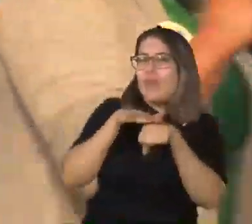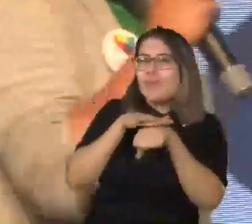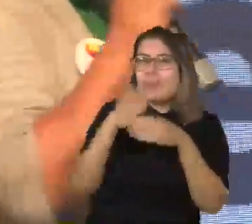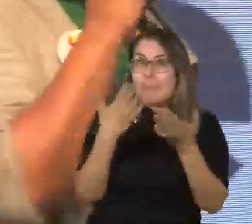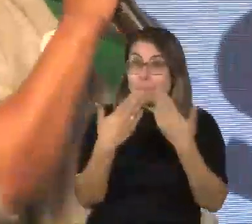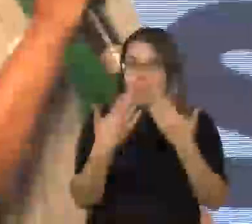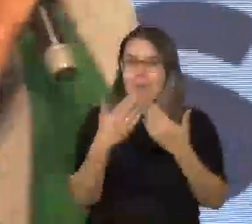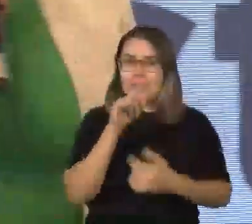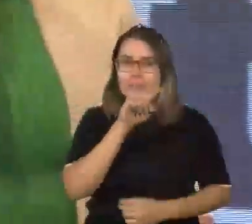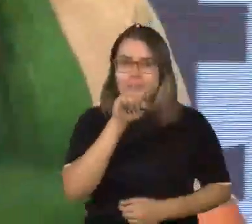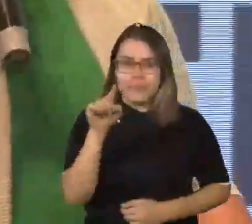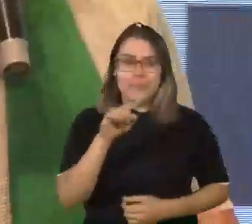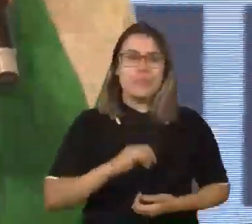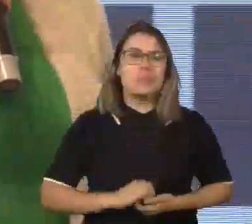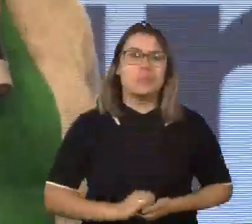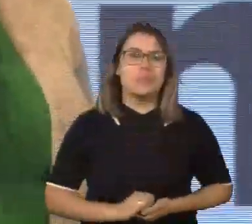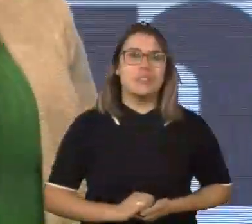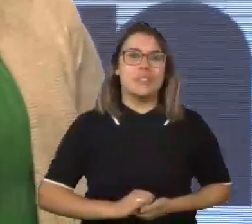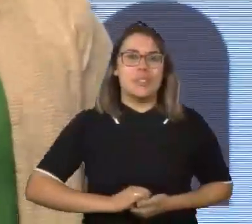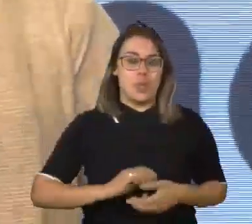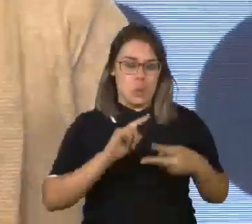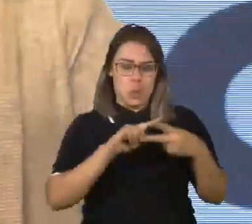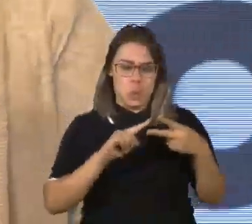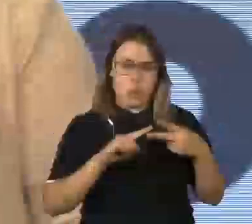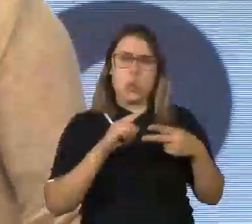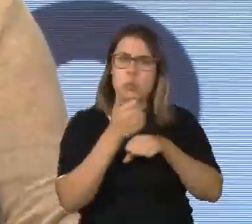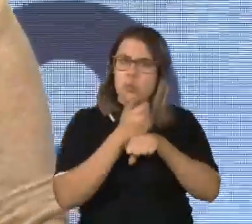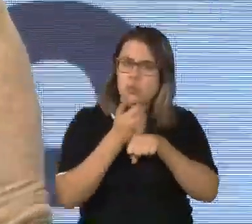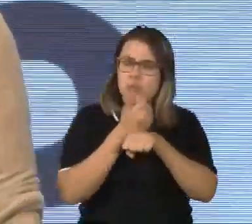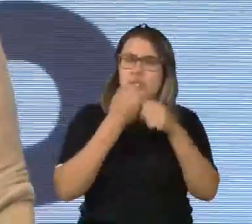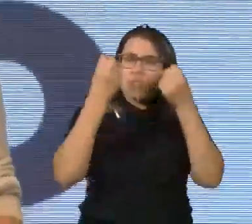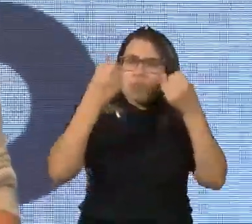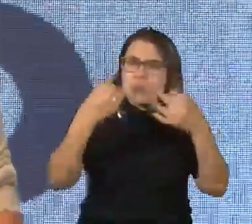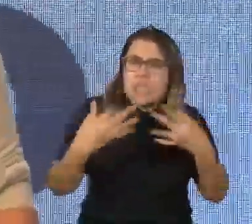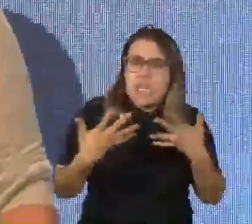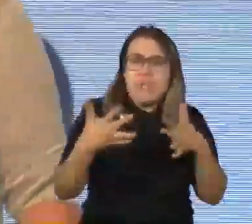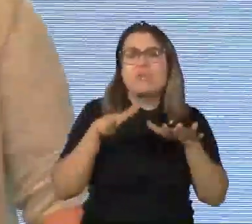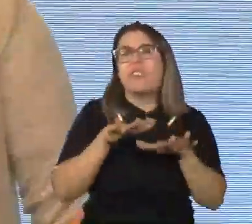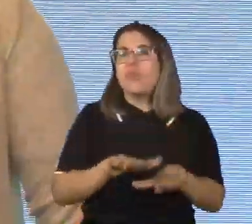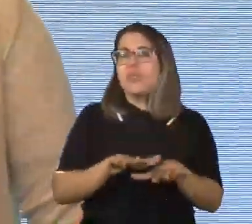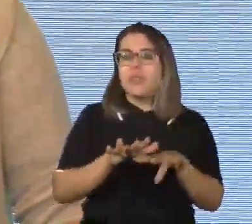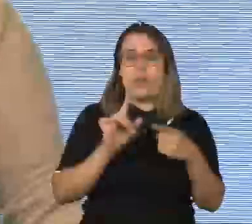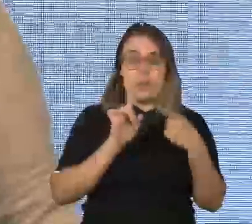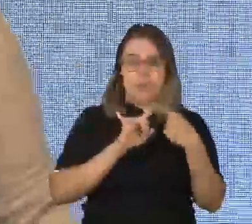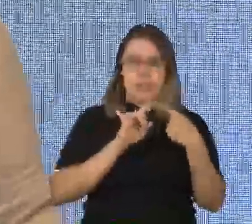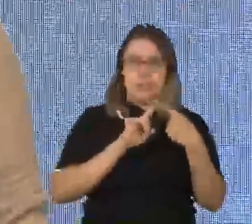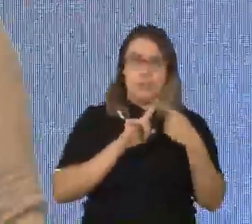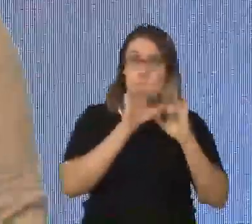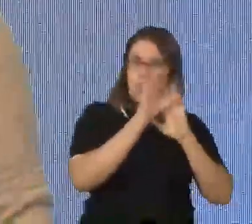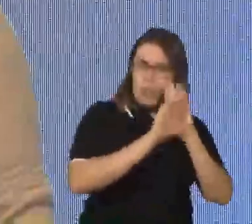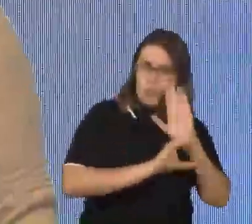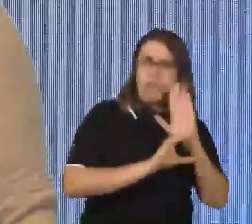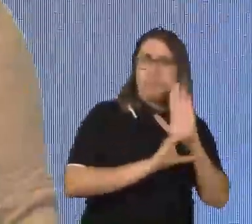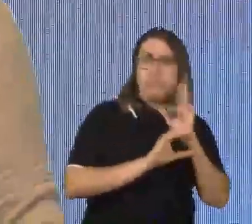como duas profissionais, que falaram muito bem sobre a questão da inclusão, a primeira falando sobre currículo,